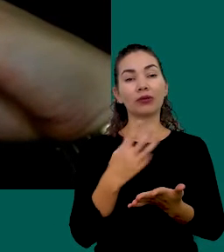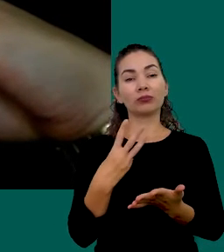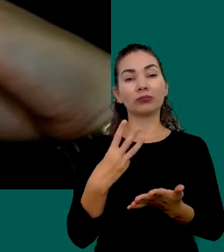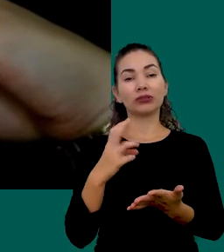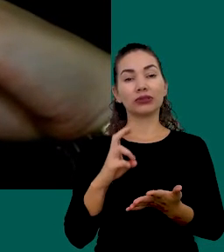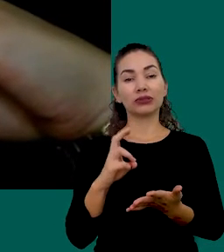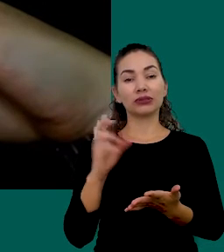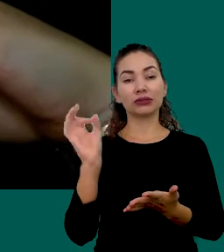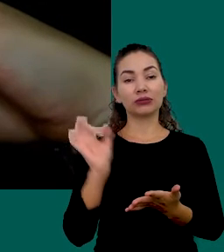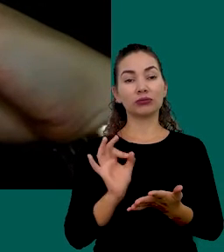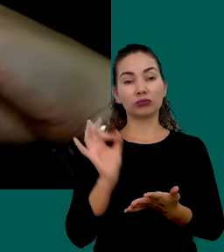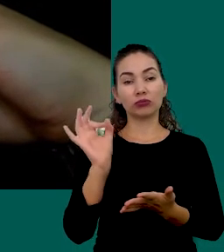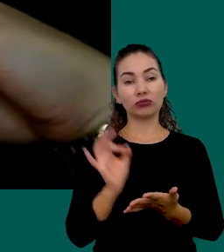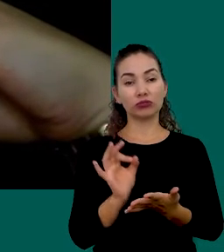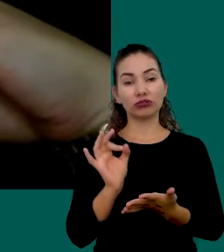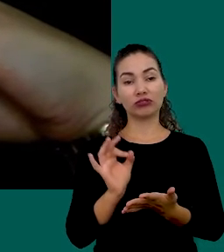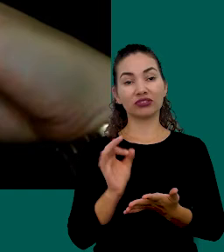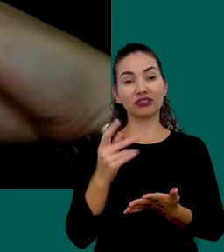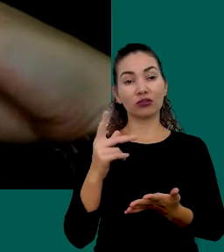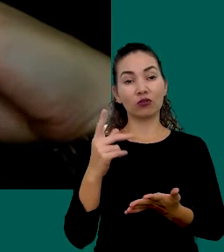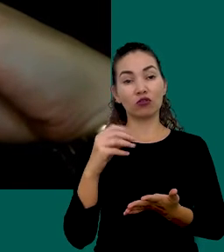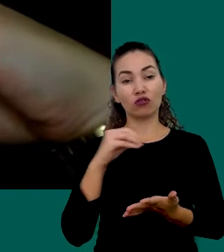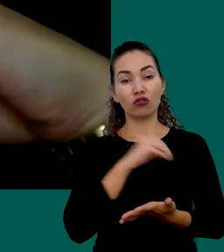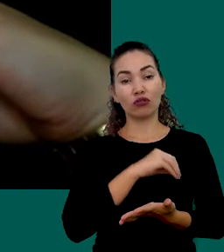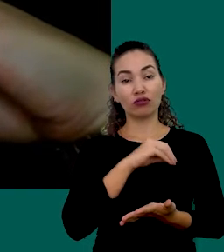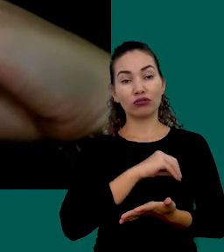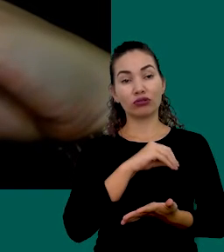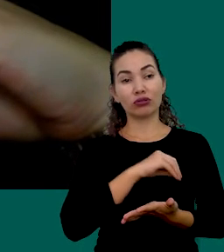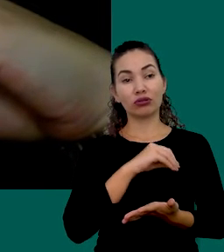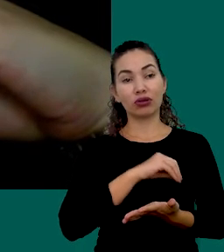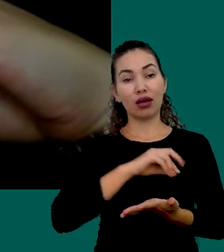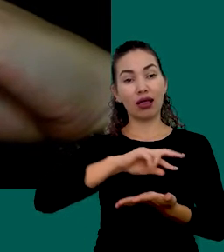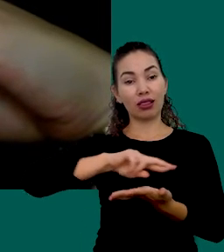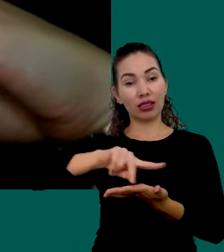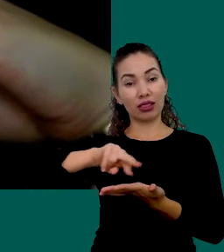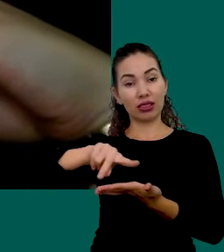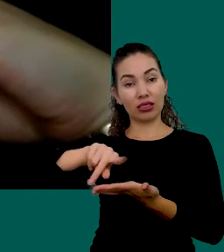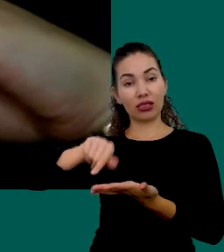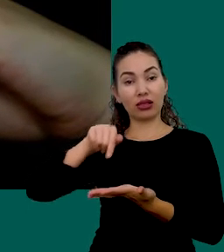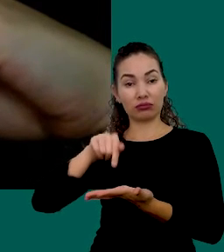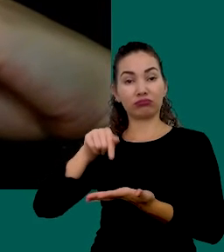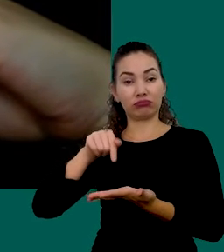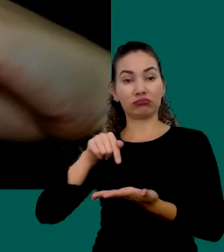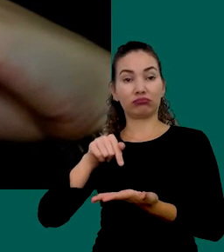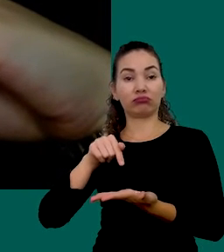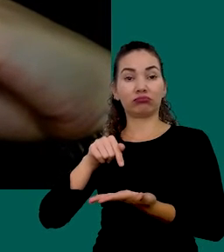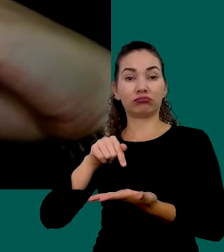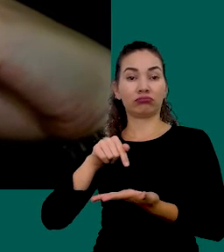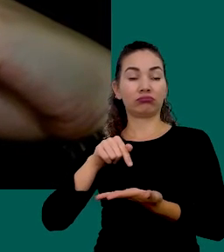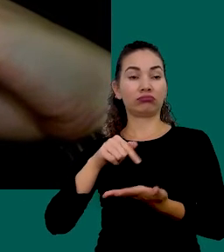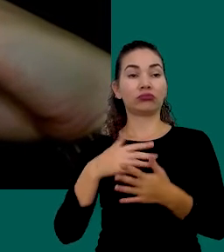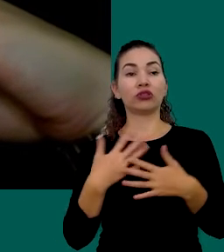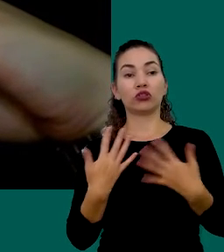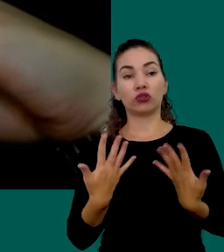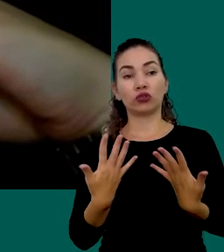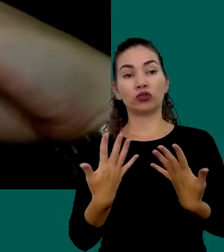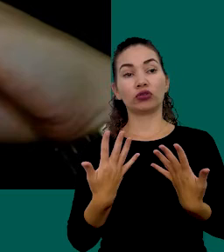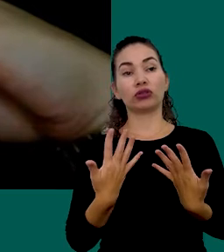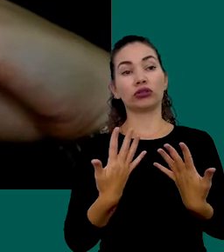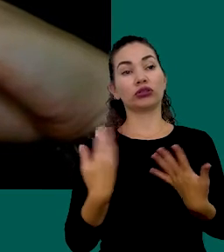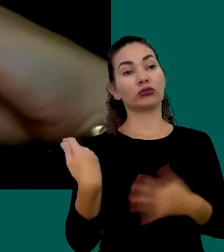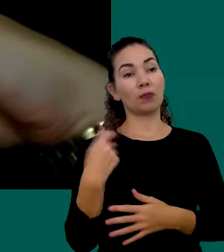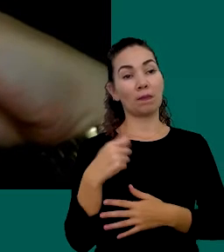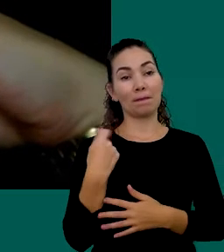% Da Sua Renda Nessas Despesas Variáveis Sendo Que Em Uma